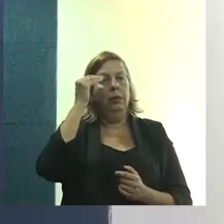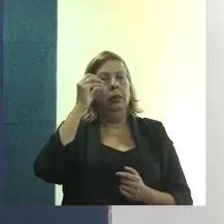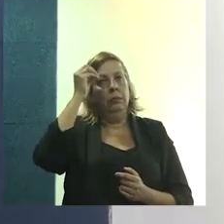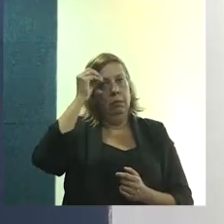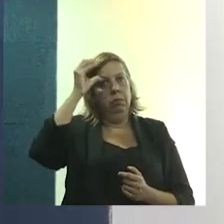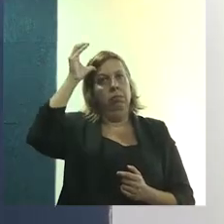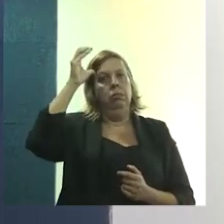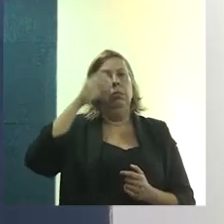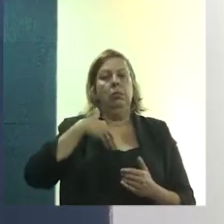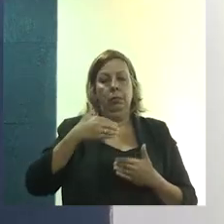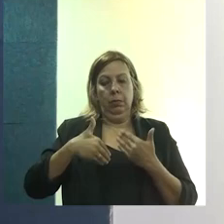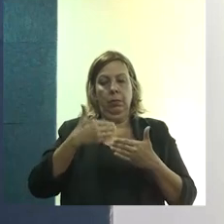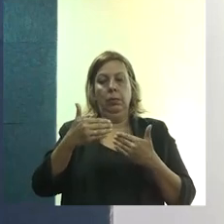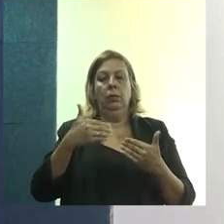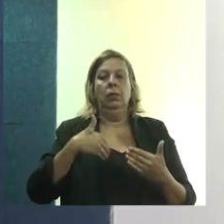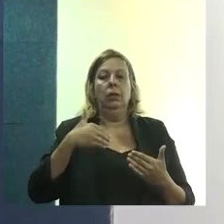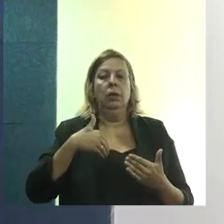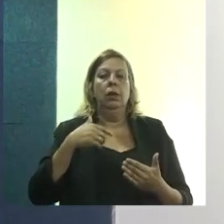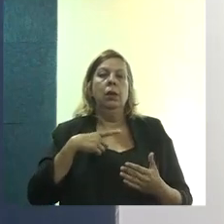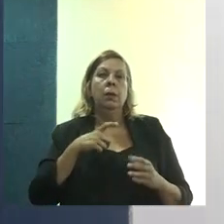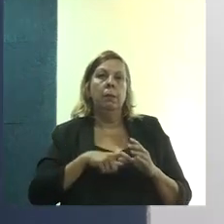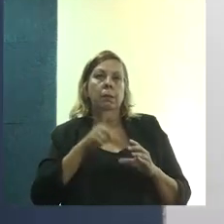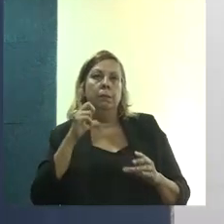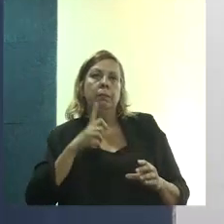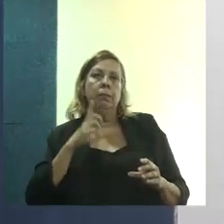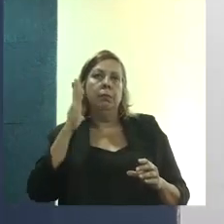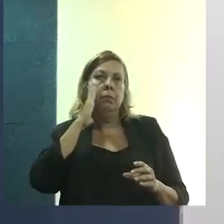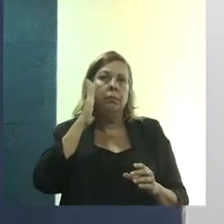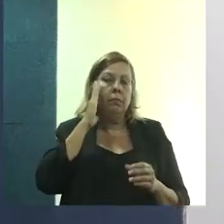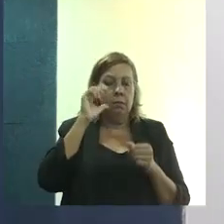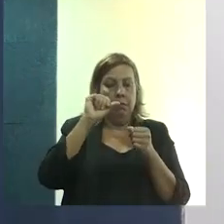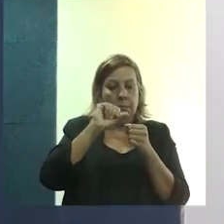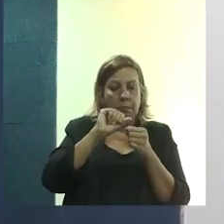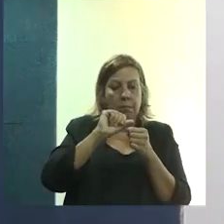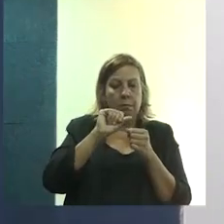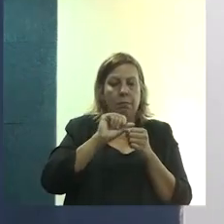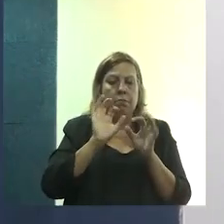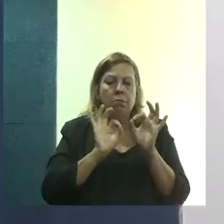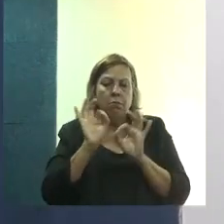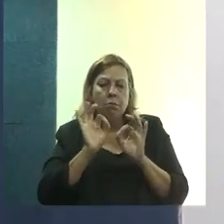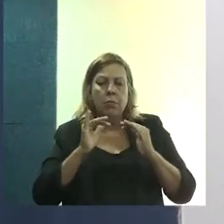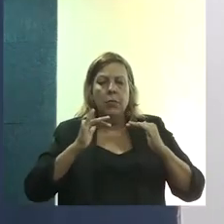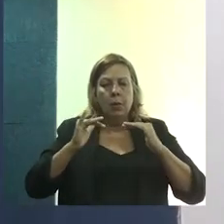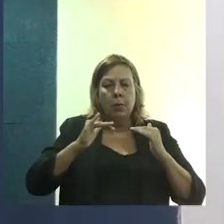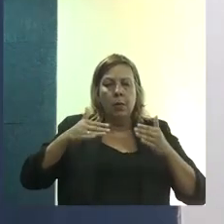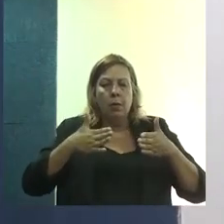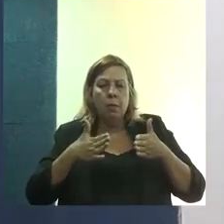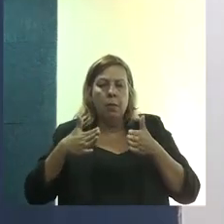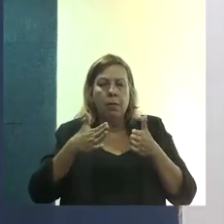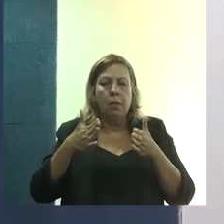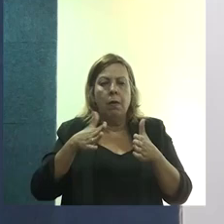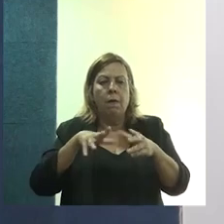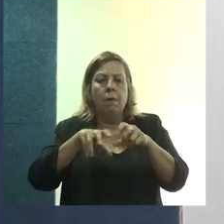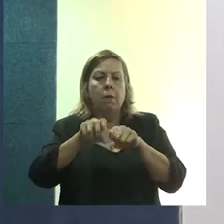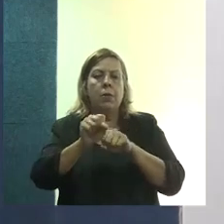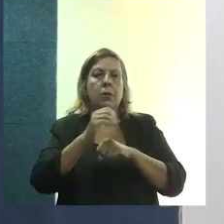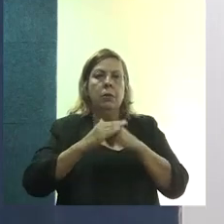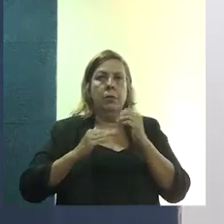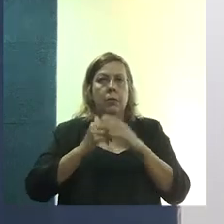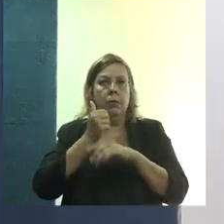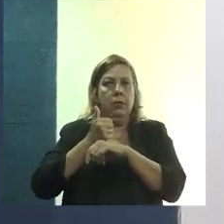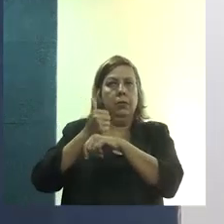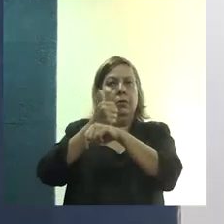pesquisa e extensão, como processo de interdependência dos saberes e fazeres, pavimentando o caminho para a formação